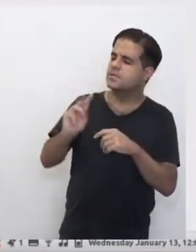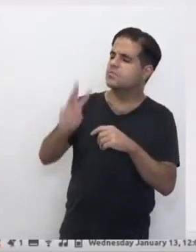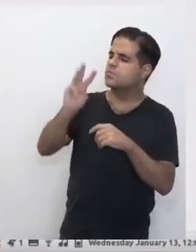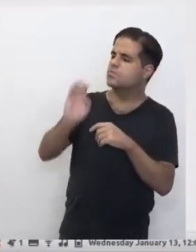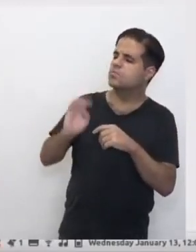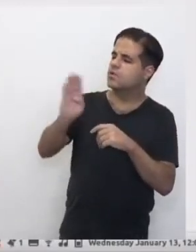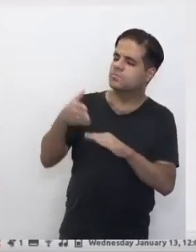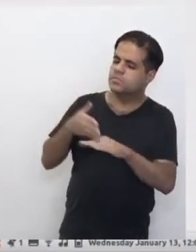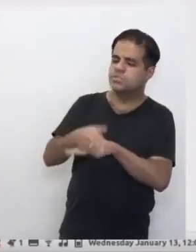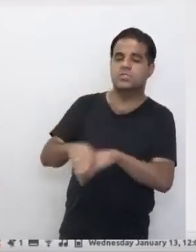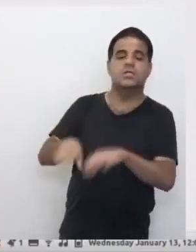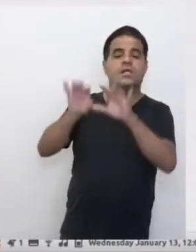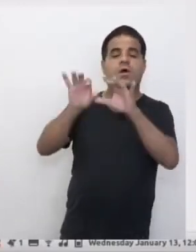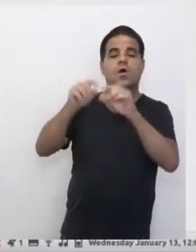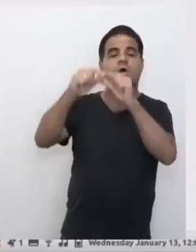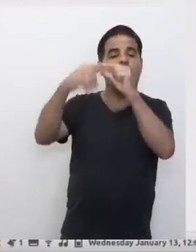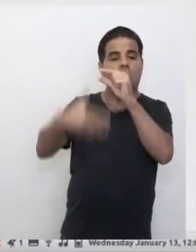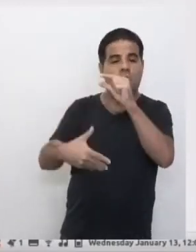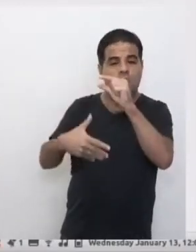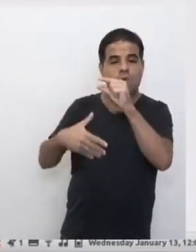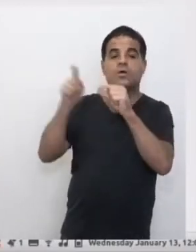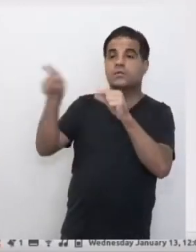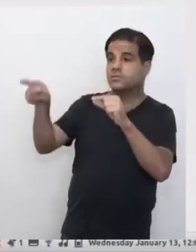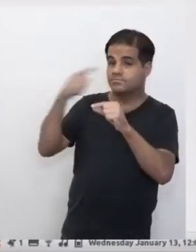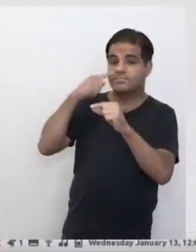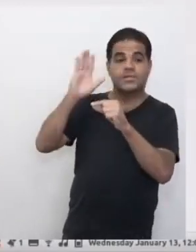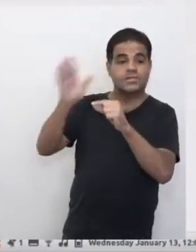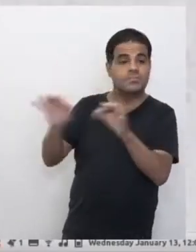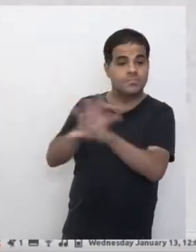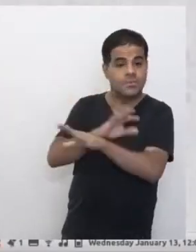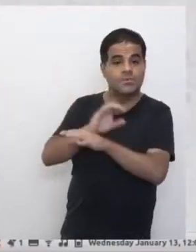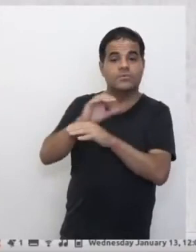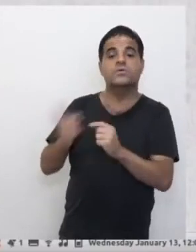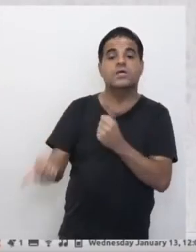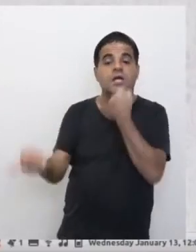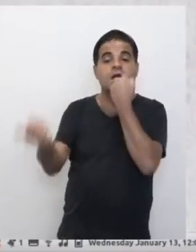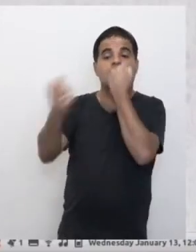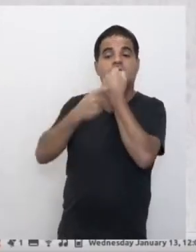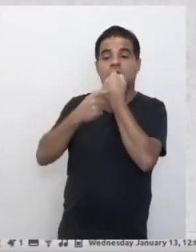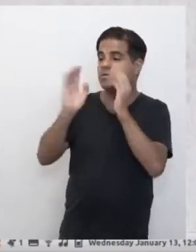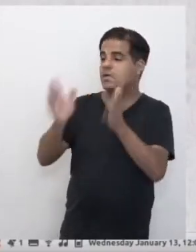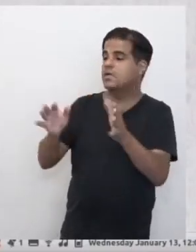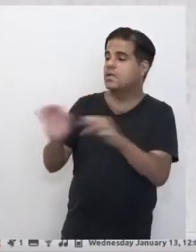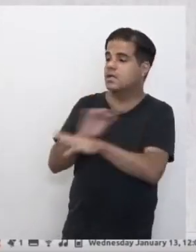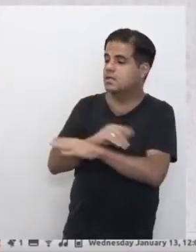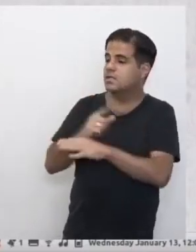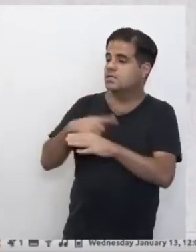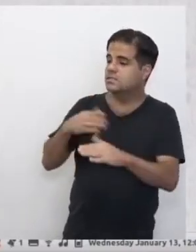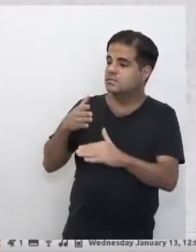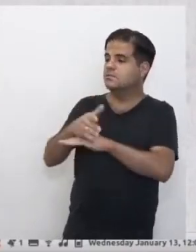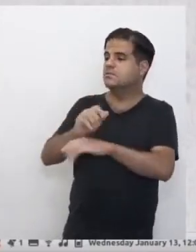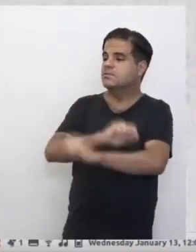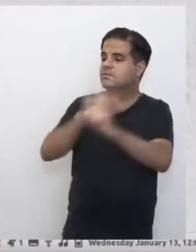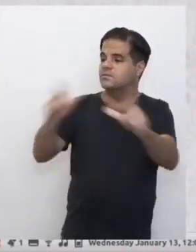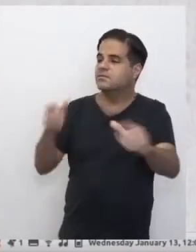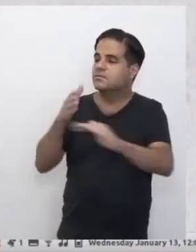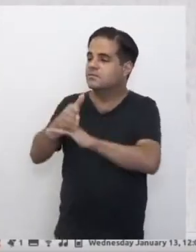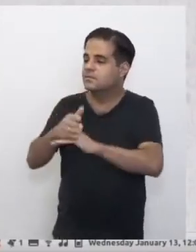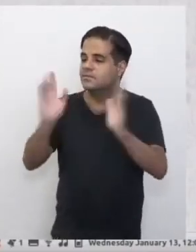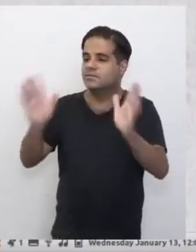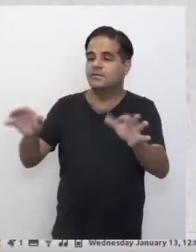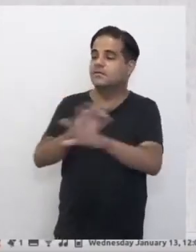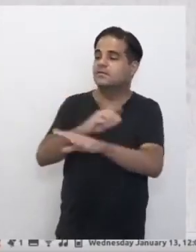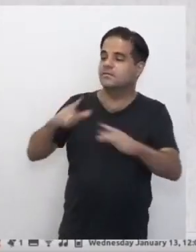é só digitar lá no Google, vai aparecer o link pra você, clicou nele, você vai entrar na mesma telinha de acesso que a gente tem lá